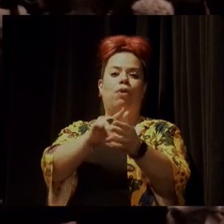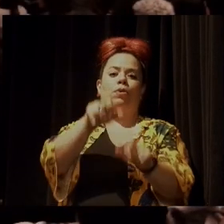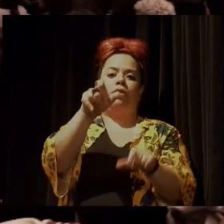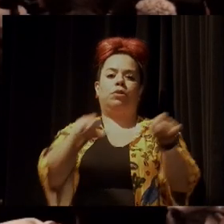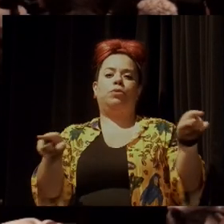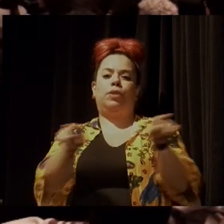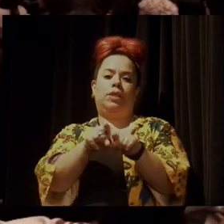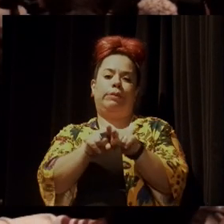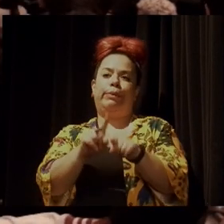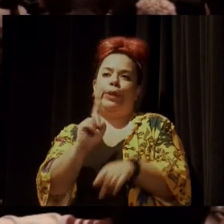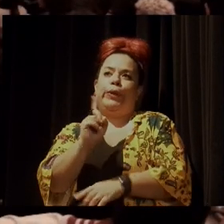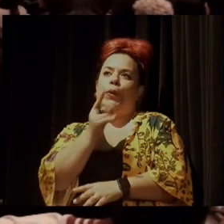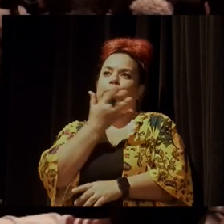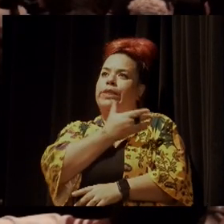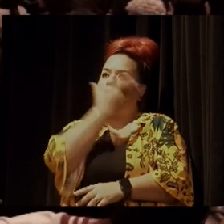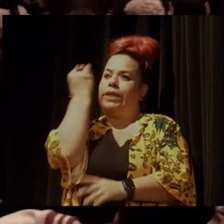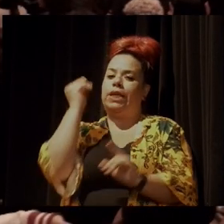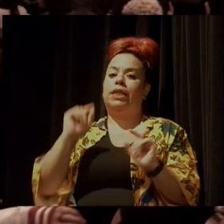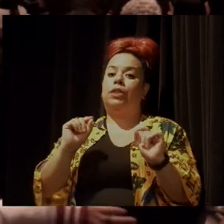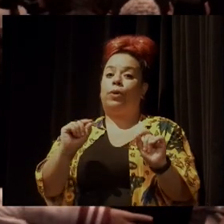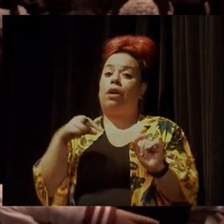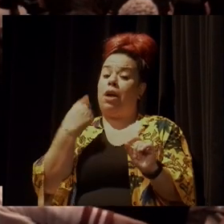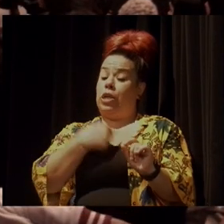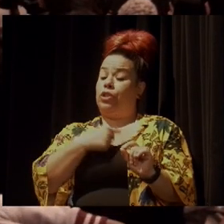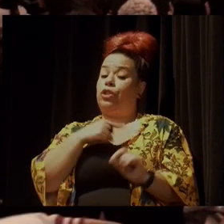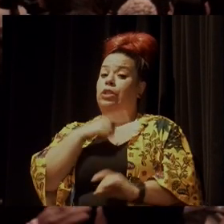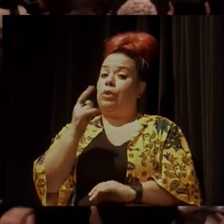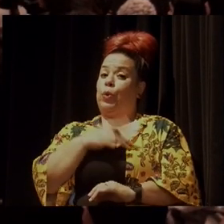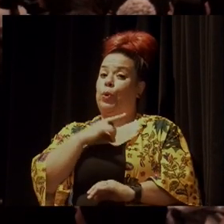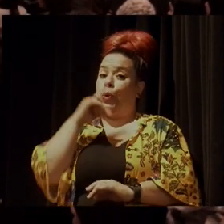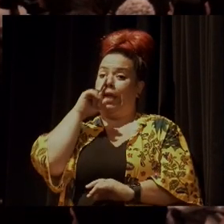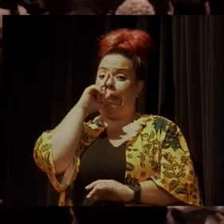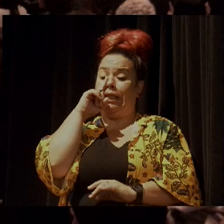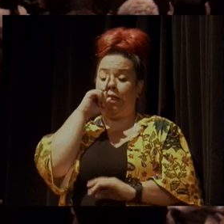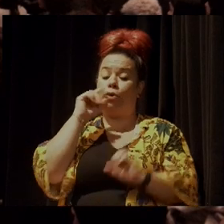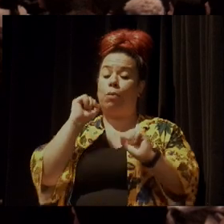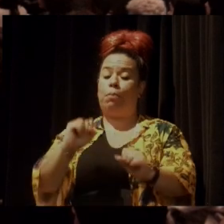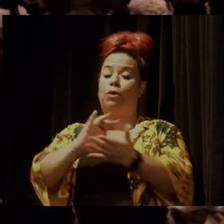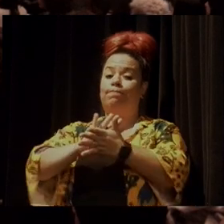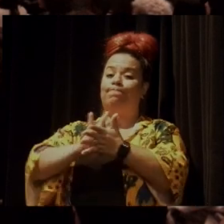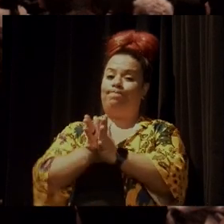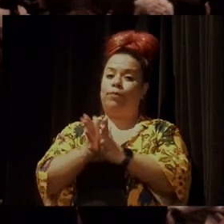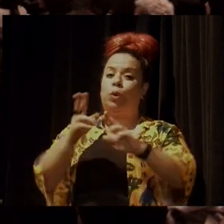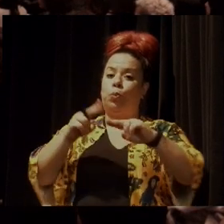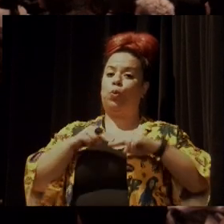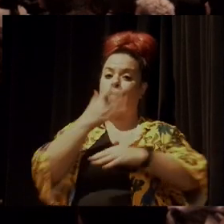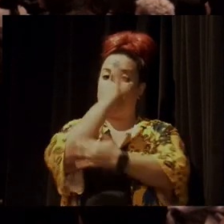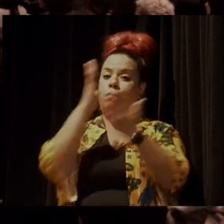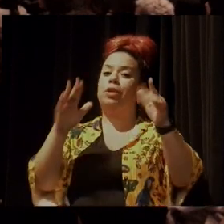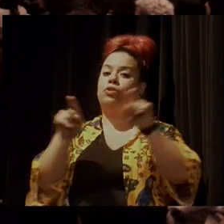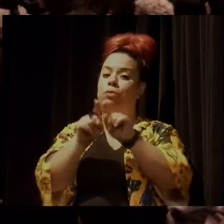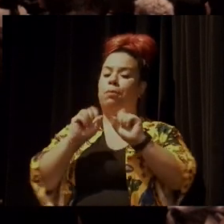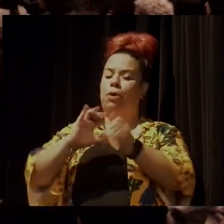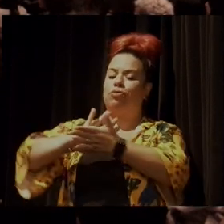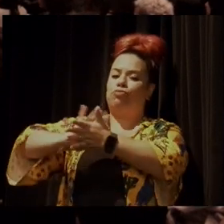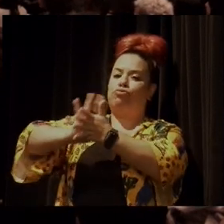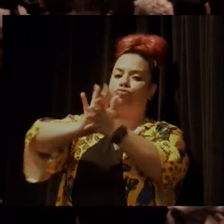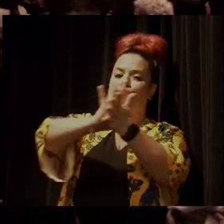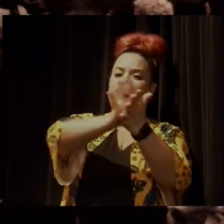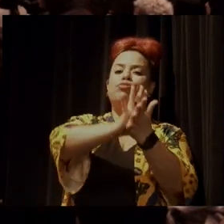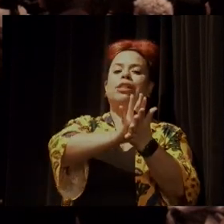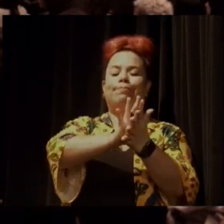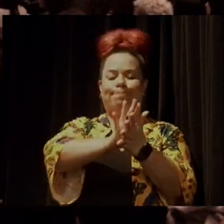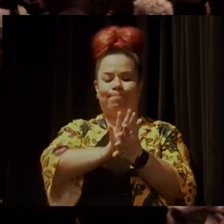sem perder de vista que a gente está em ameaça constante em relação à questão ambiental. Então, chamo a